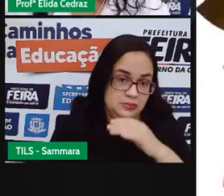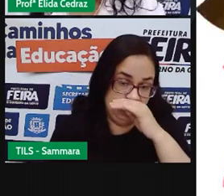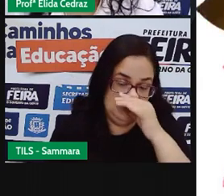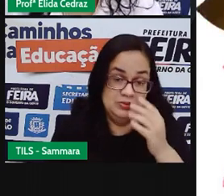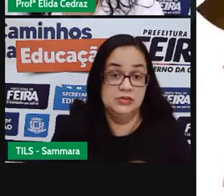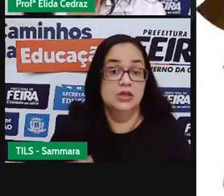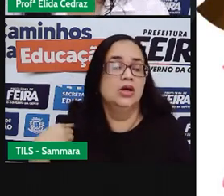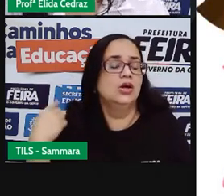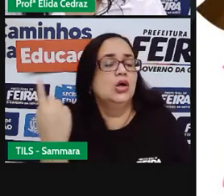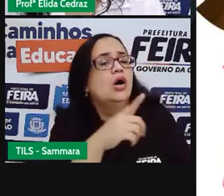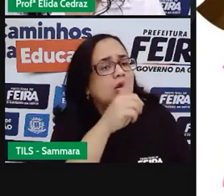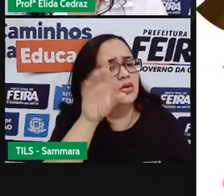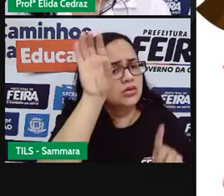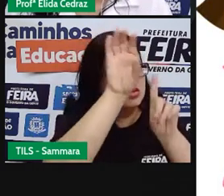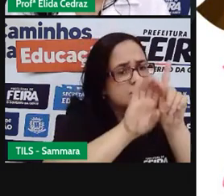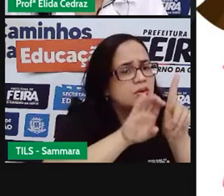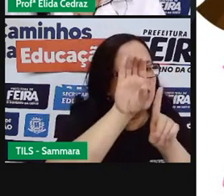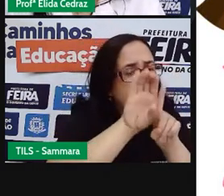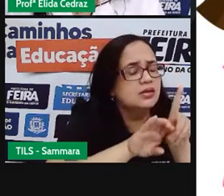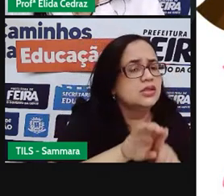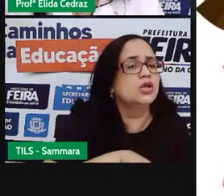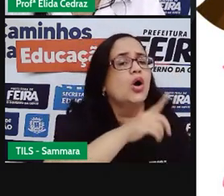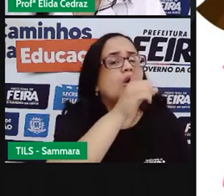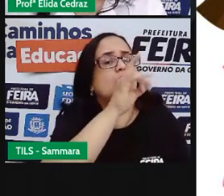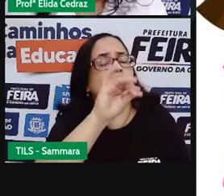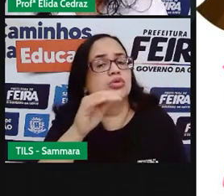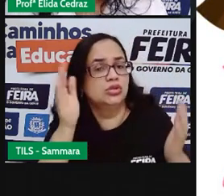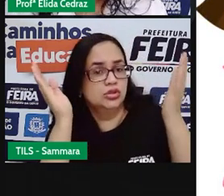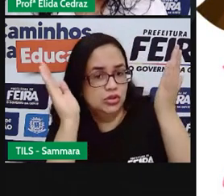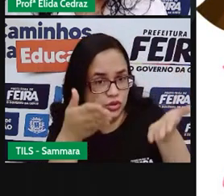A nova instituição, a cada dia.